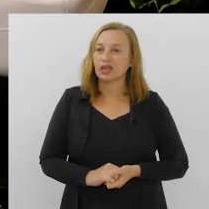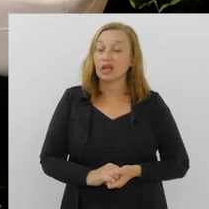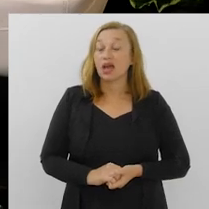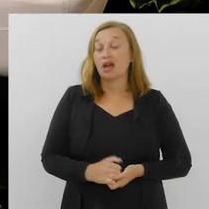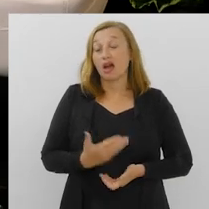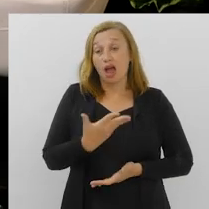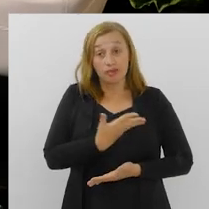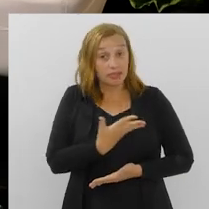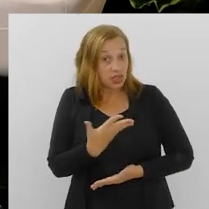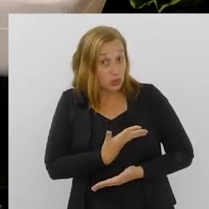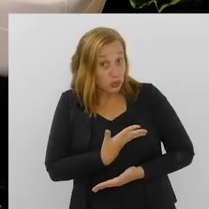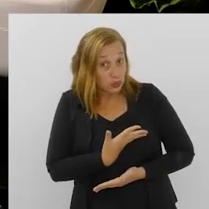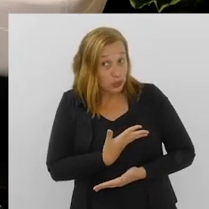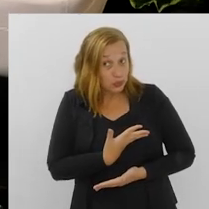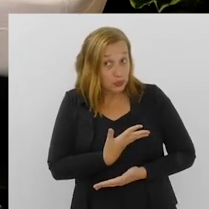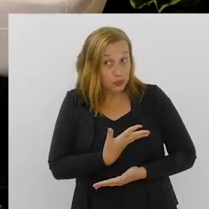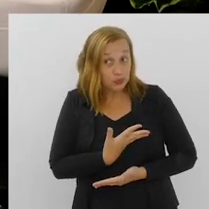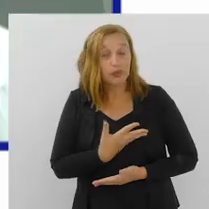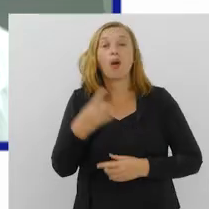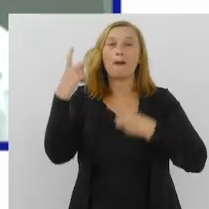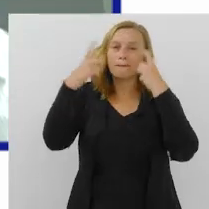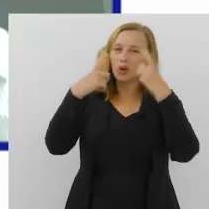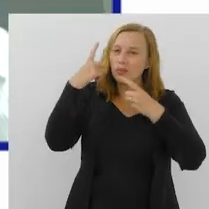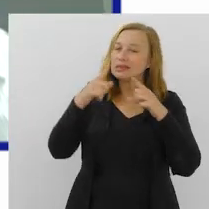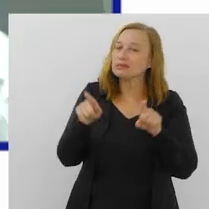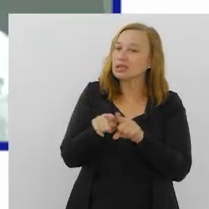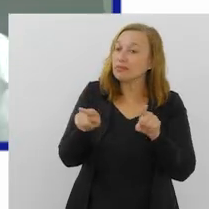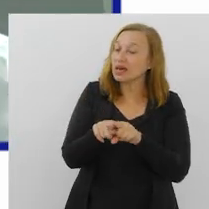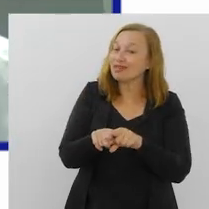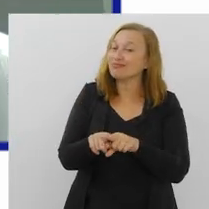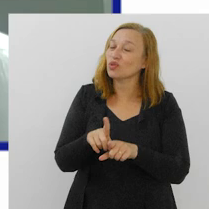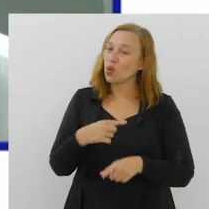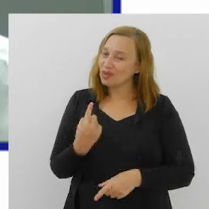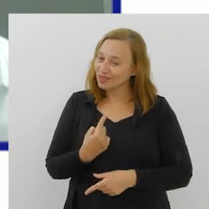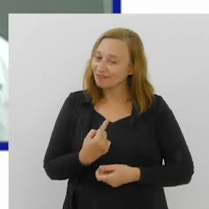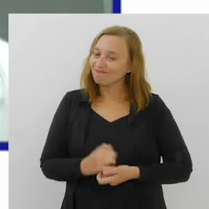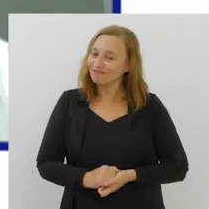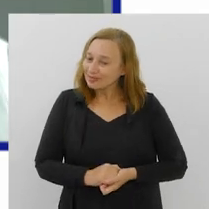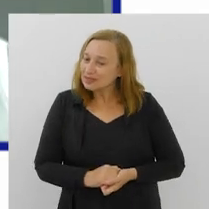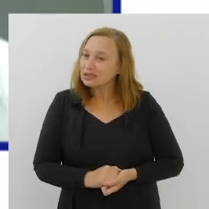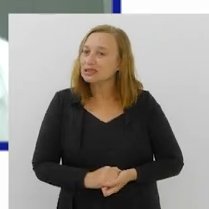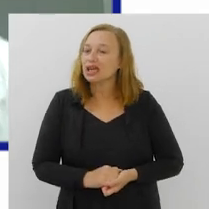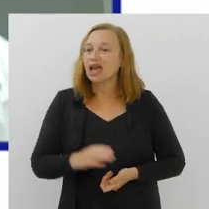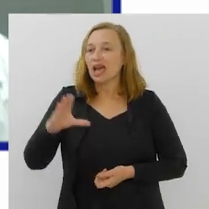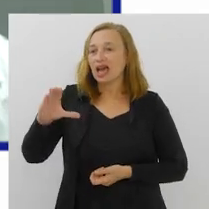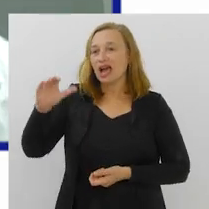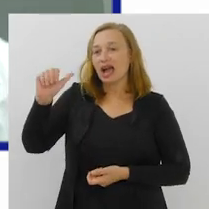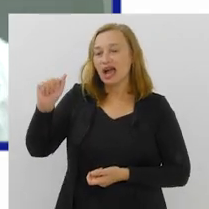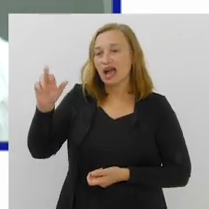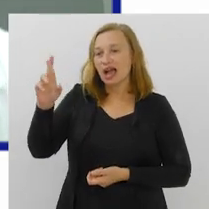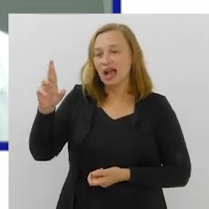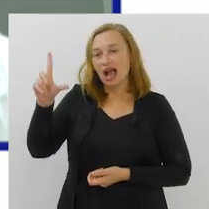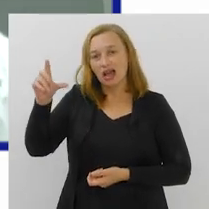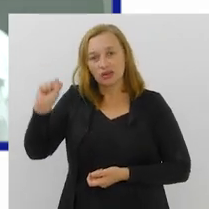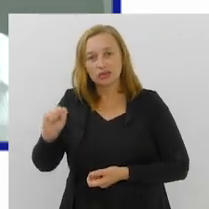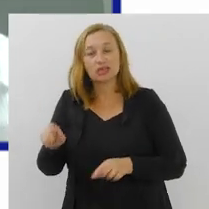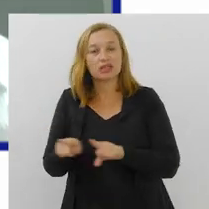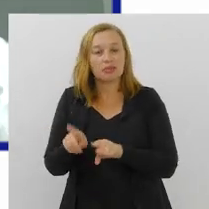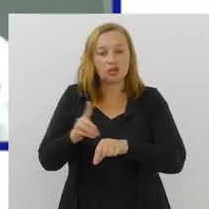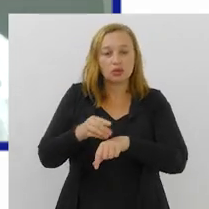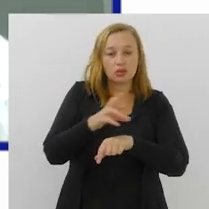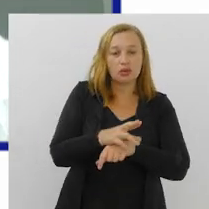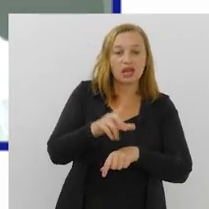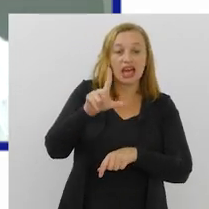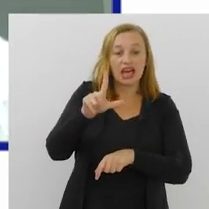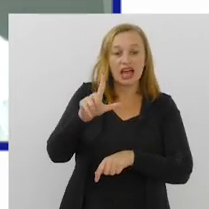Amigo, essa também é uma preocupação muito grande nossa, né? Carlos Nicodemos, doutora Lívia,